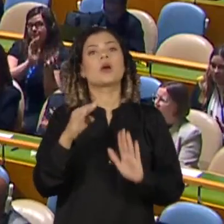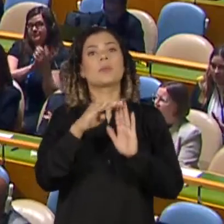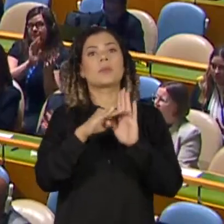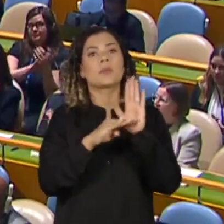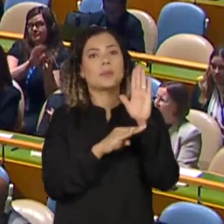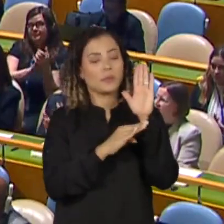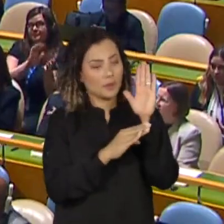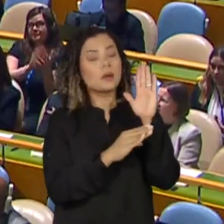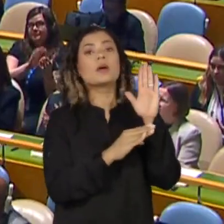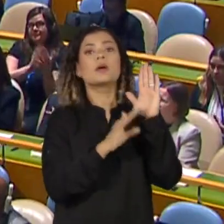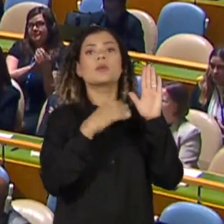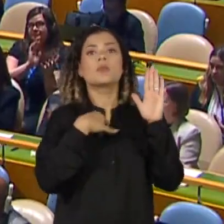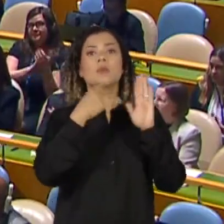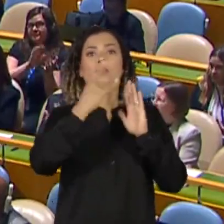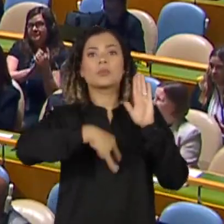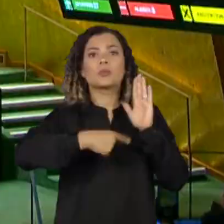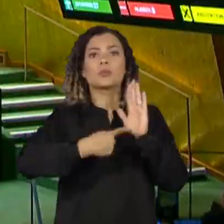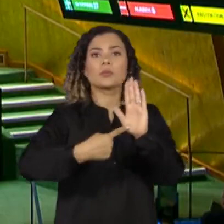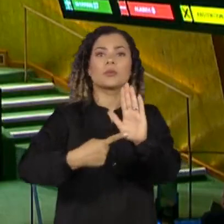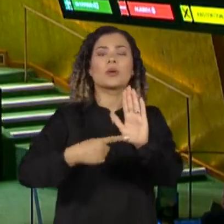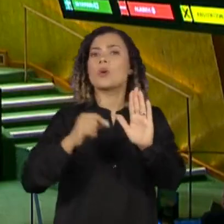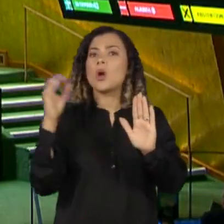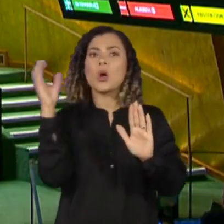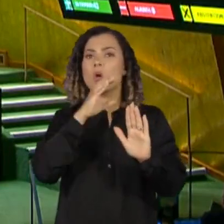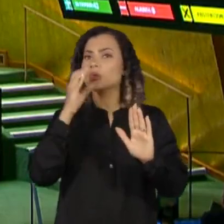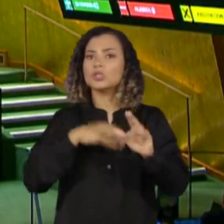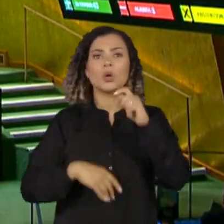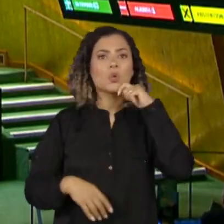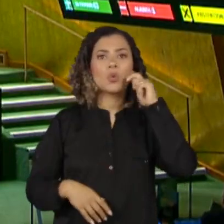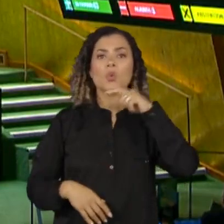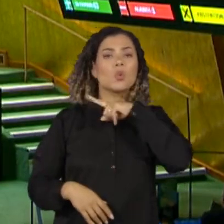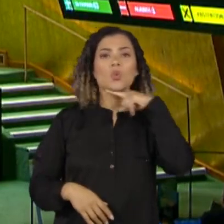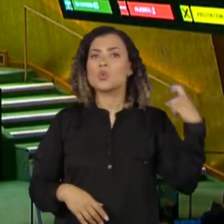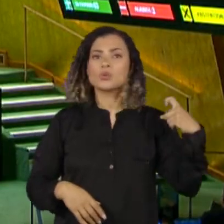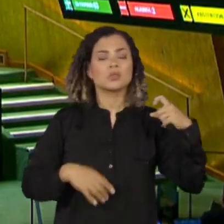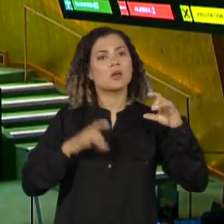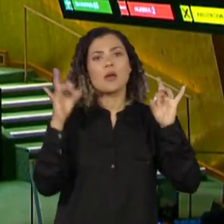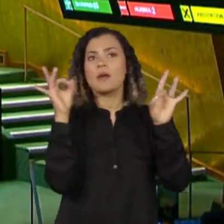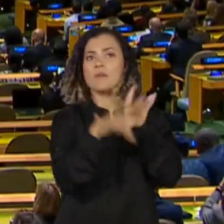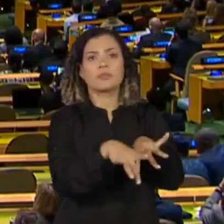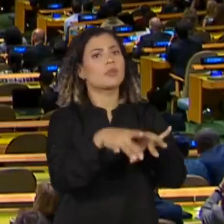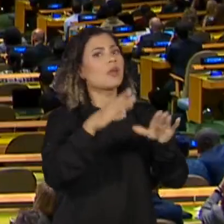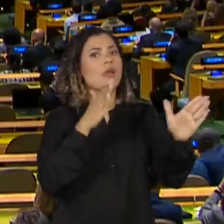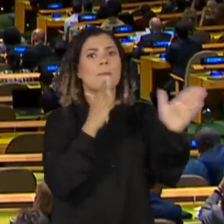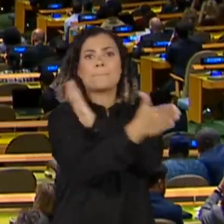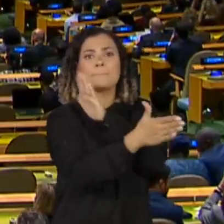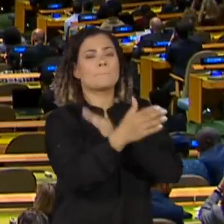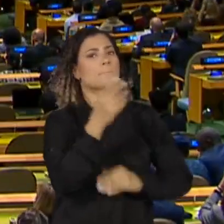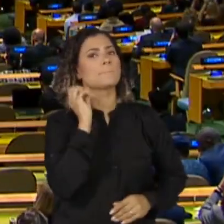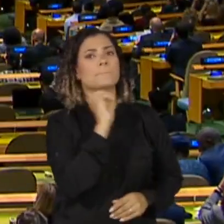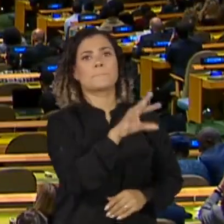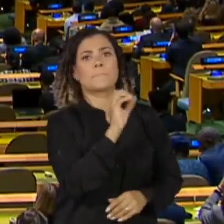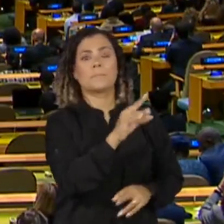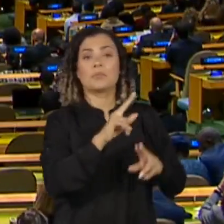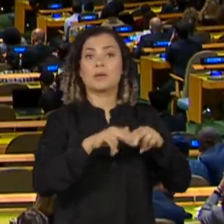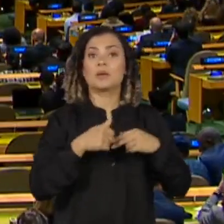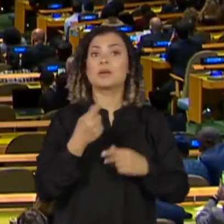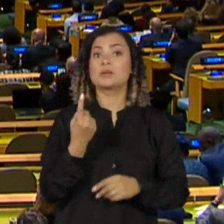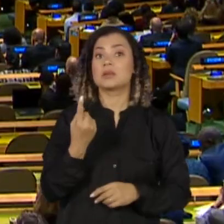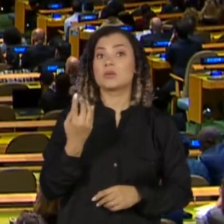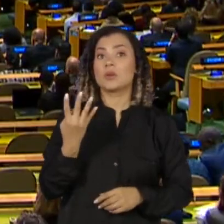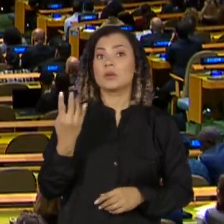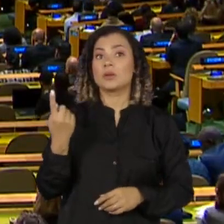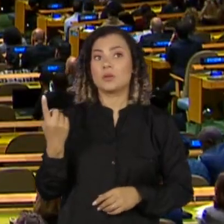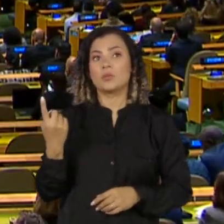pede a saída imediata das tropas russas e o fim das hostilidades entre os dois países. Foram 141 votos a